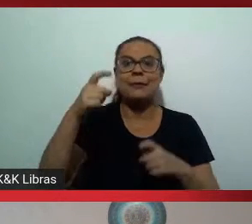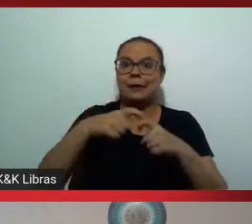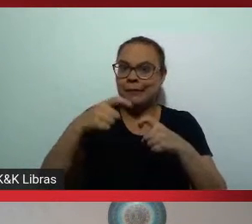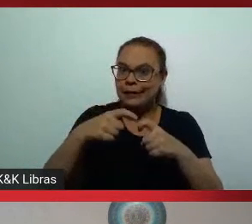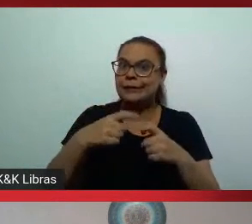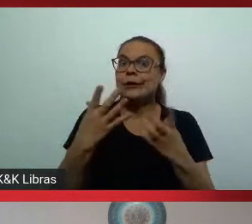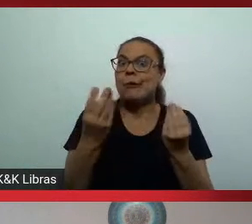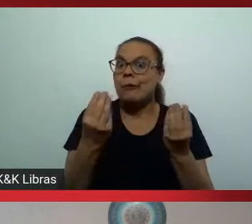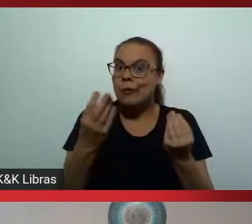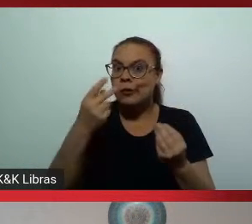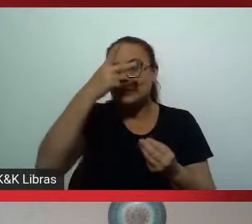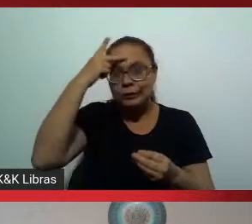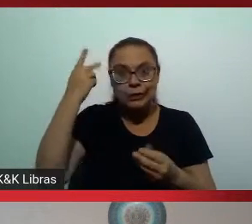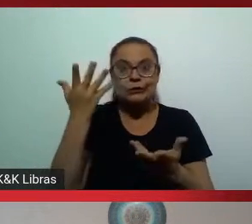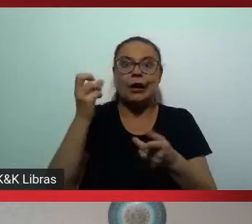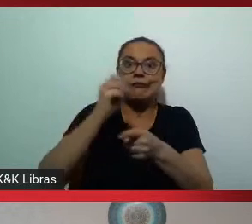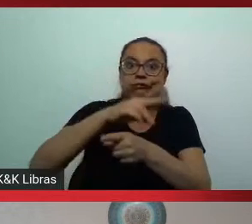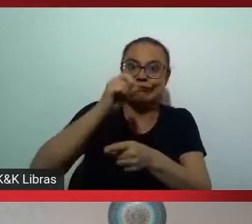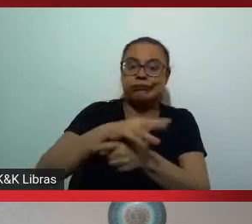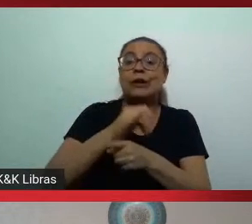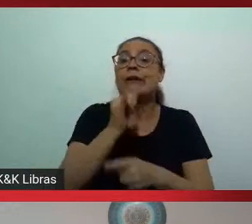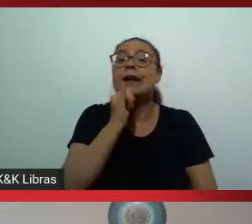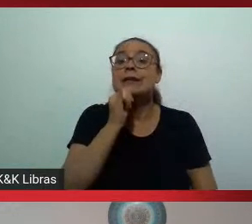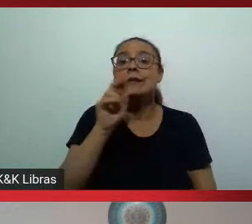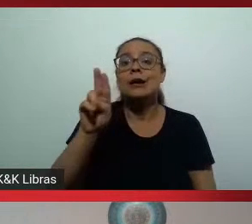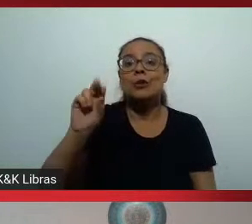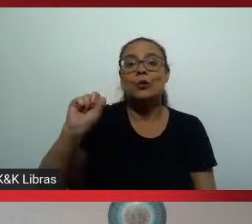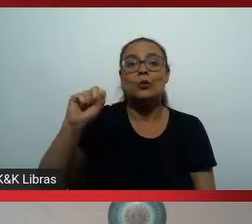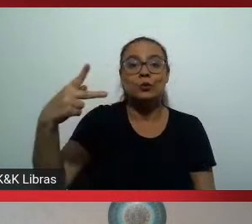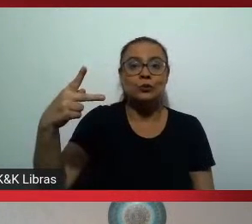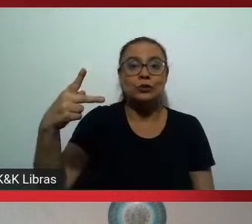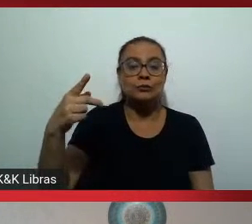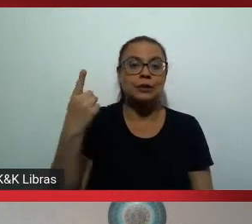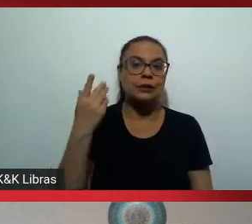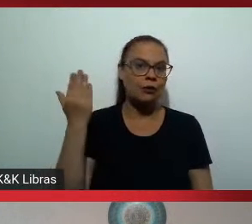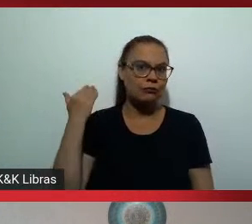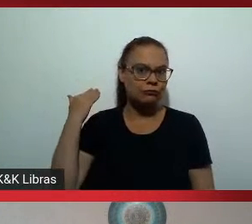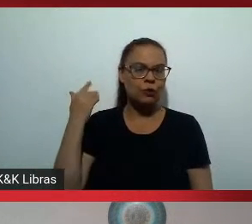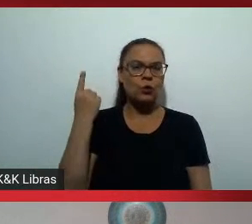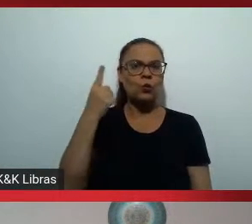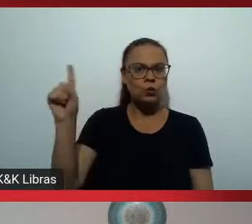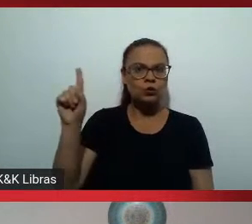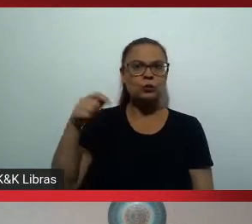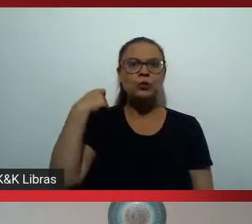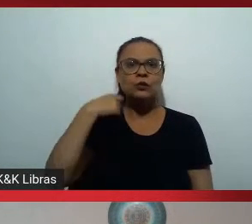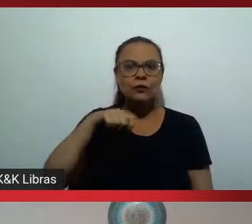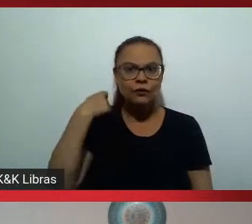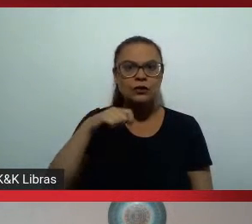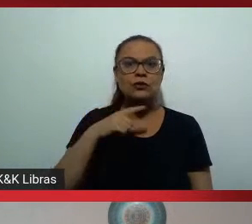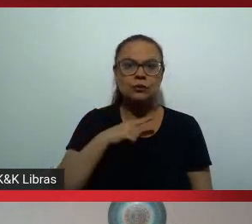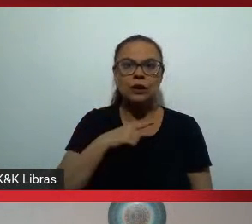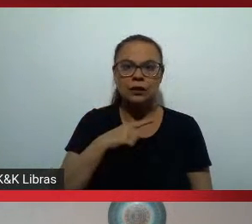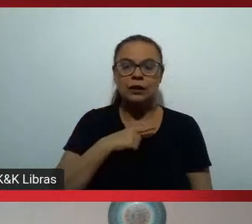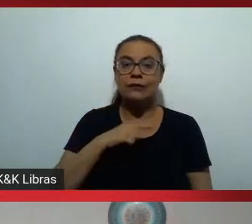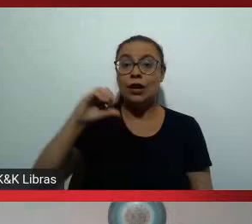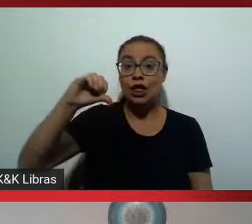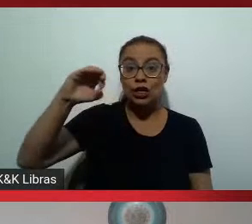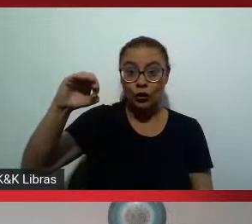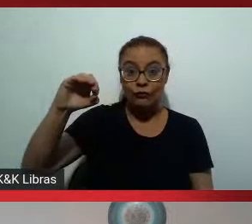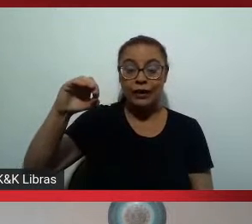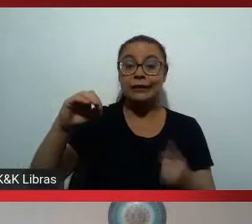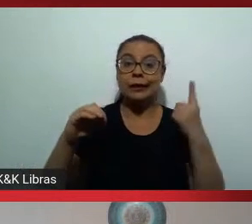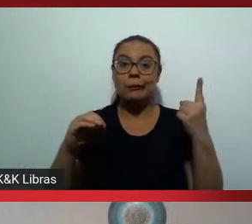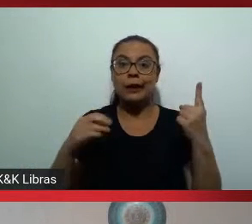clara também ela é muito mais disputada se eu citar por exemplo a USP aqui como exemplo a última última vestibular da USP para medicina